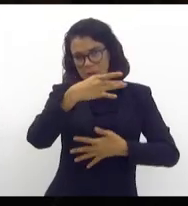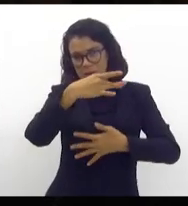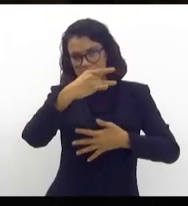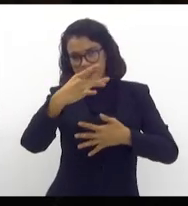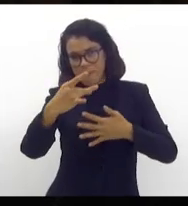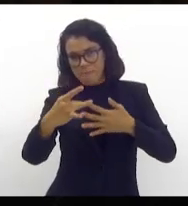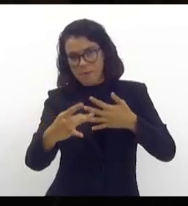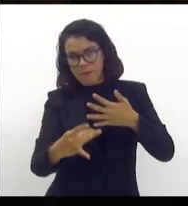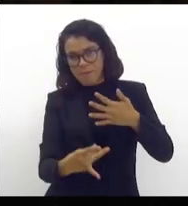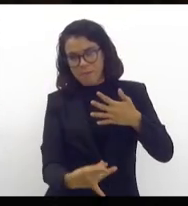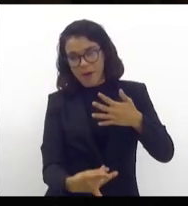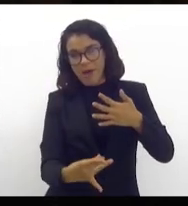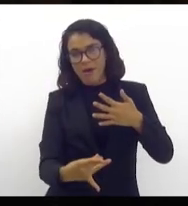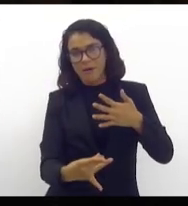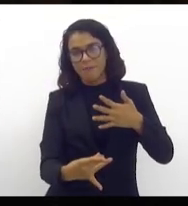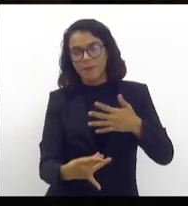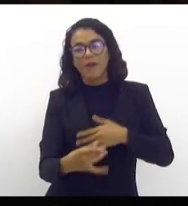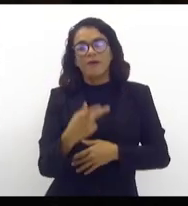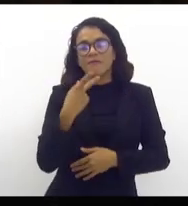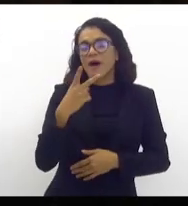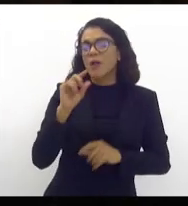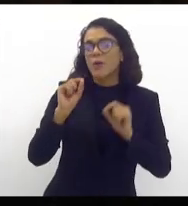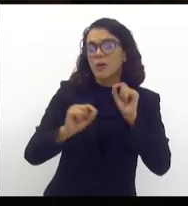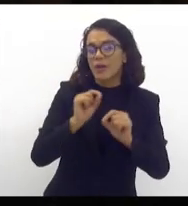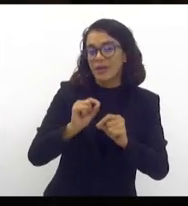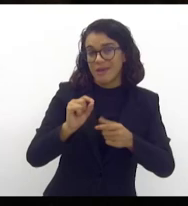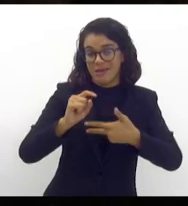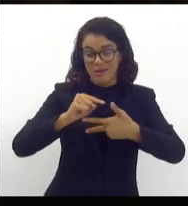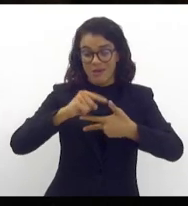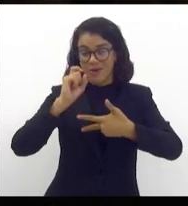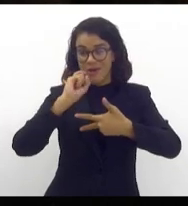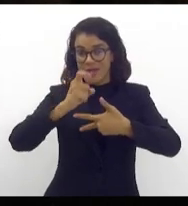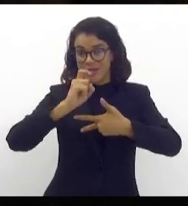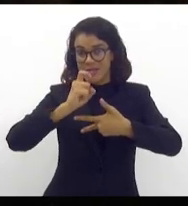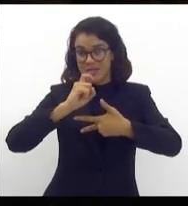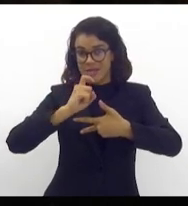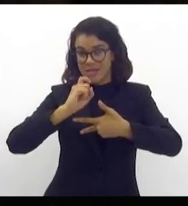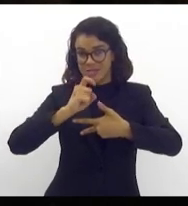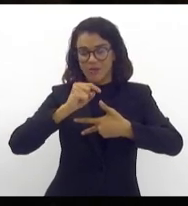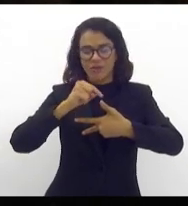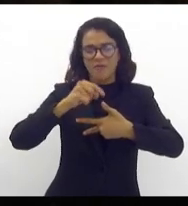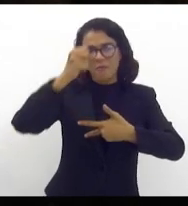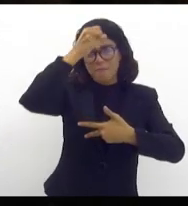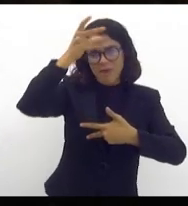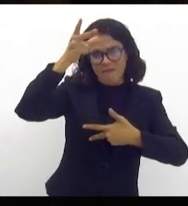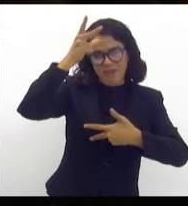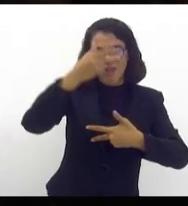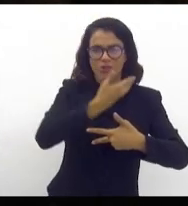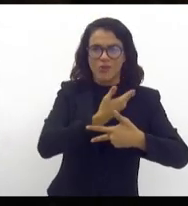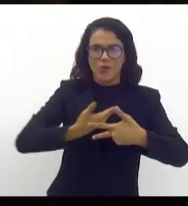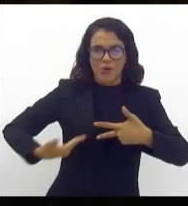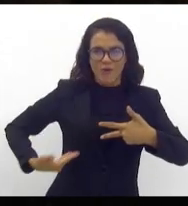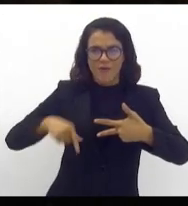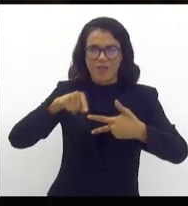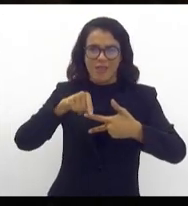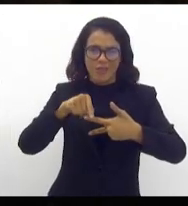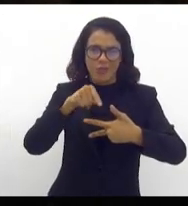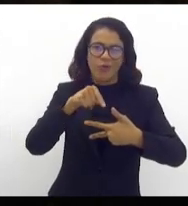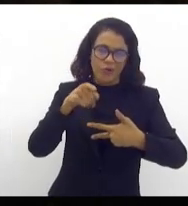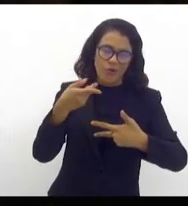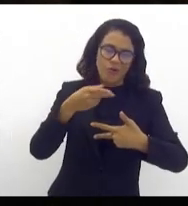que o Poder Executivo tem que apresentar ao Parlamento